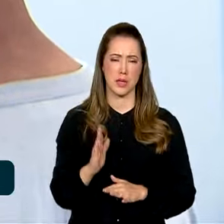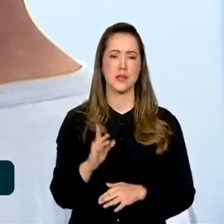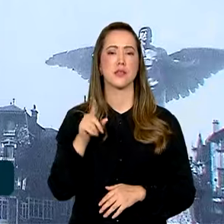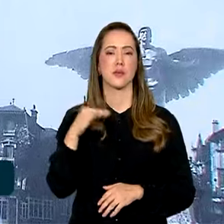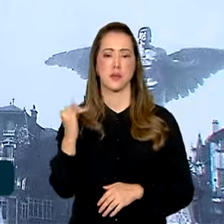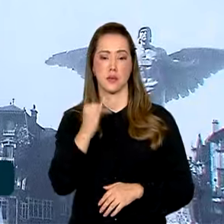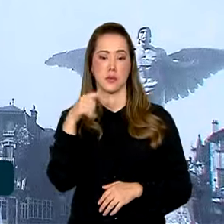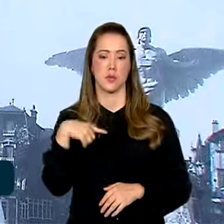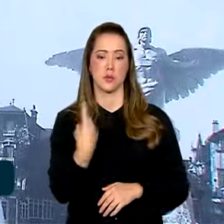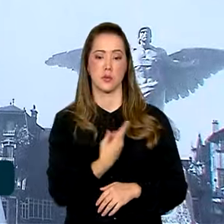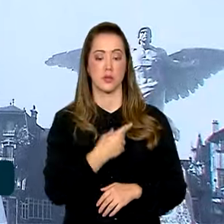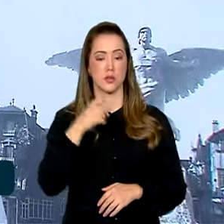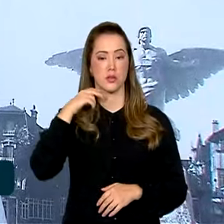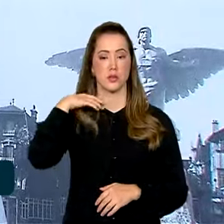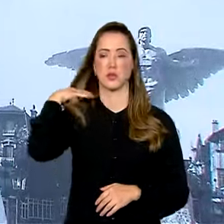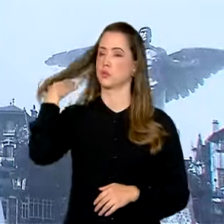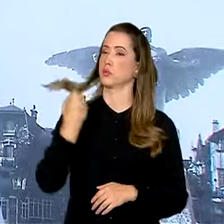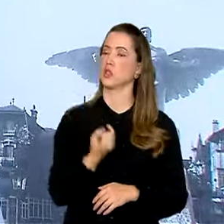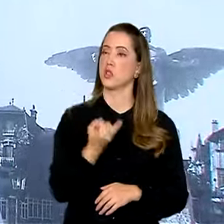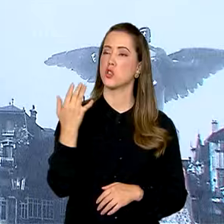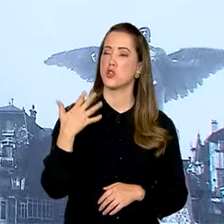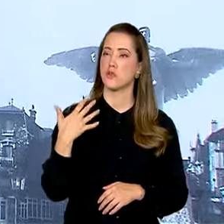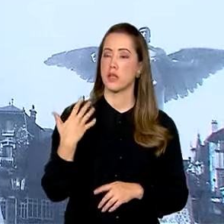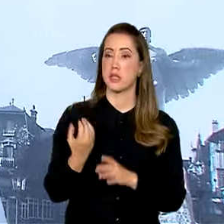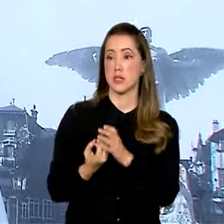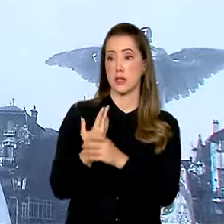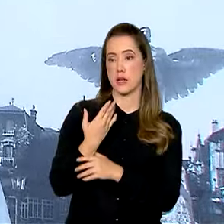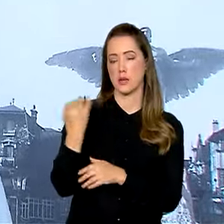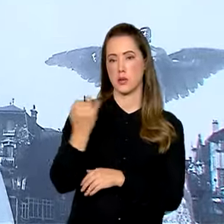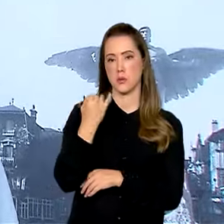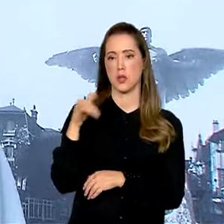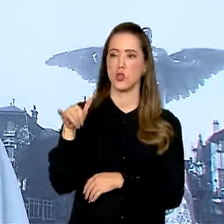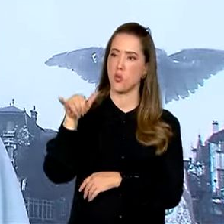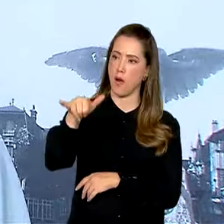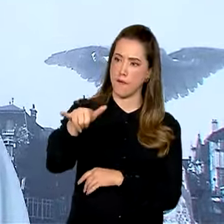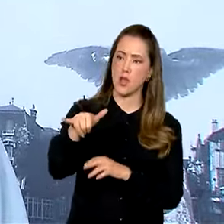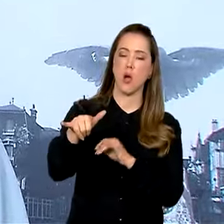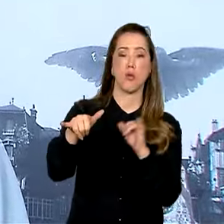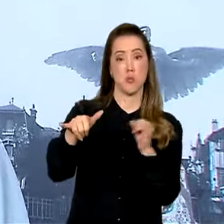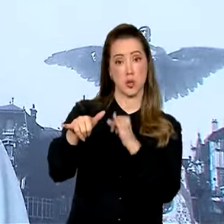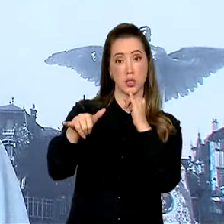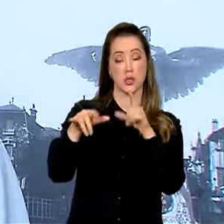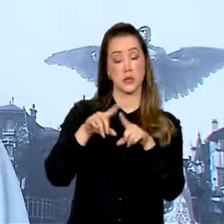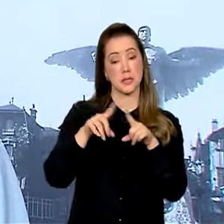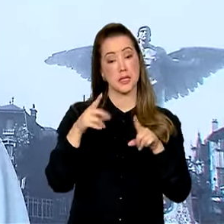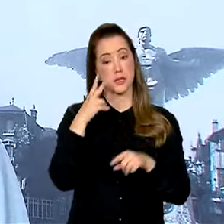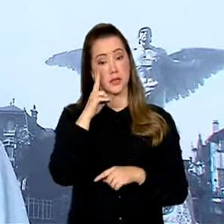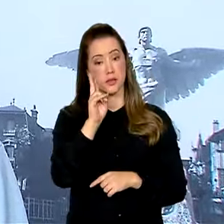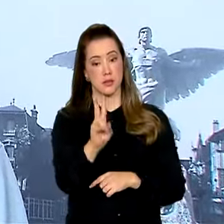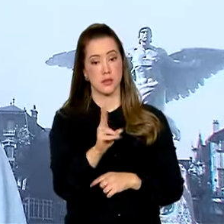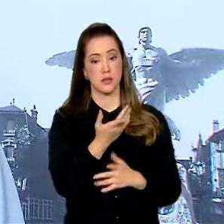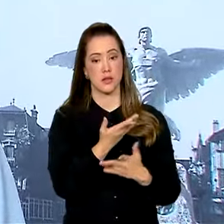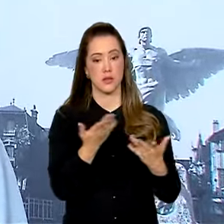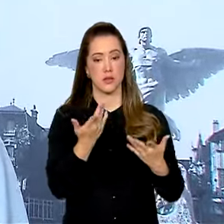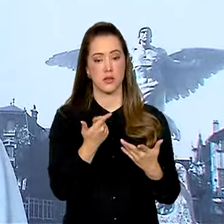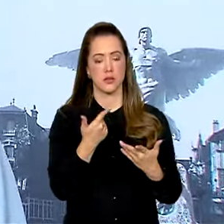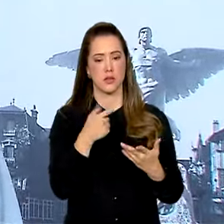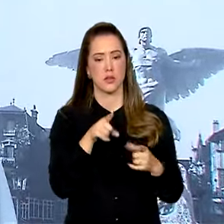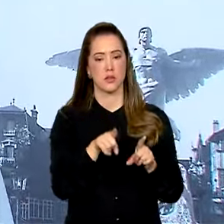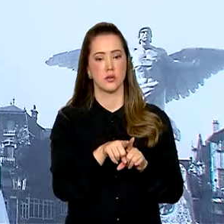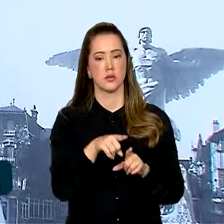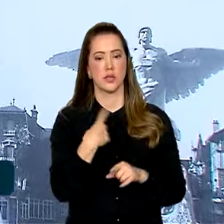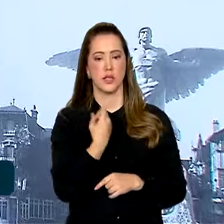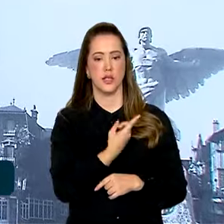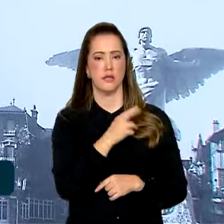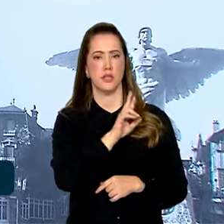para o país. Várias invenções bacanas, não só o avião em si. Eu vi que ele fez uma disquiagem ali muito bacana também.